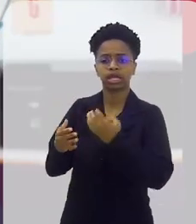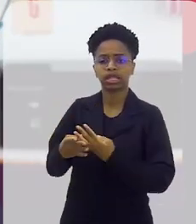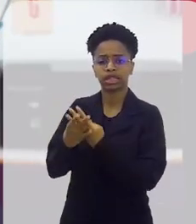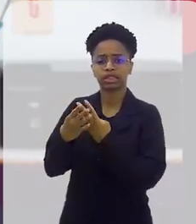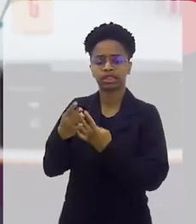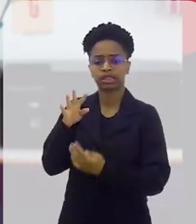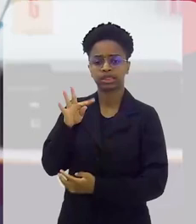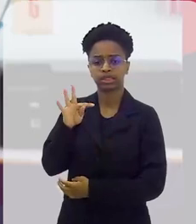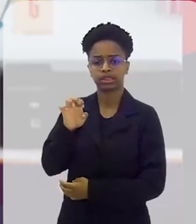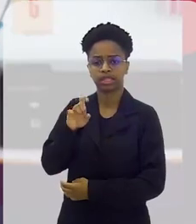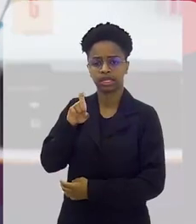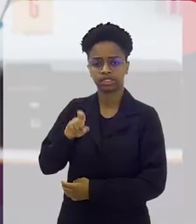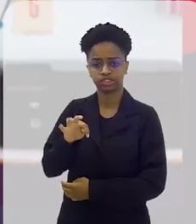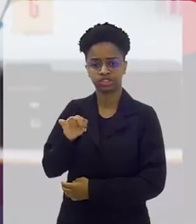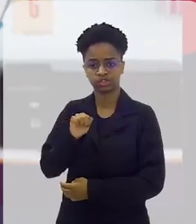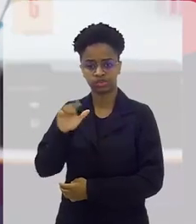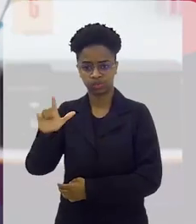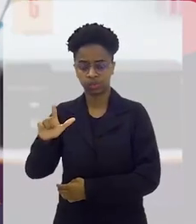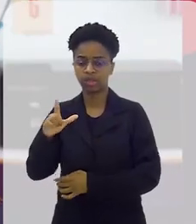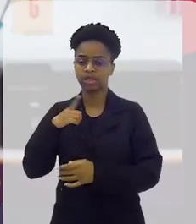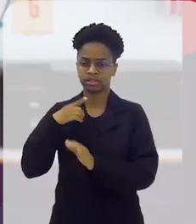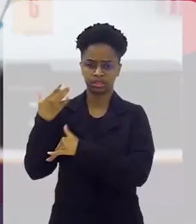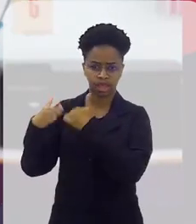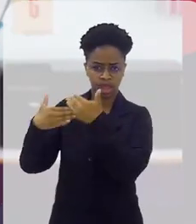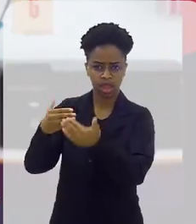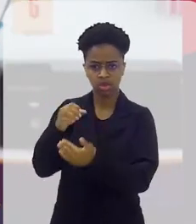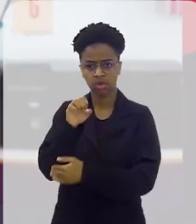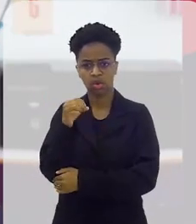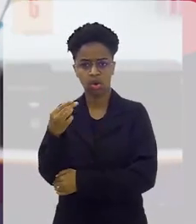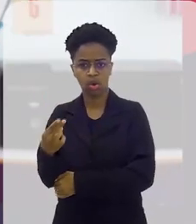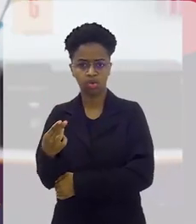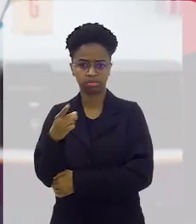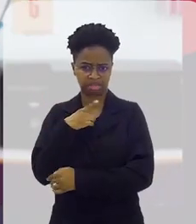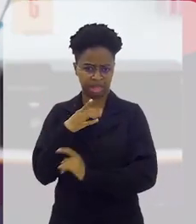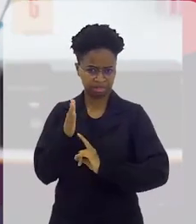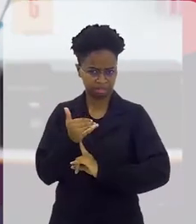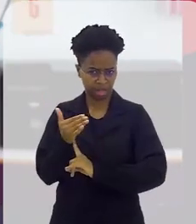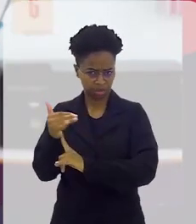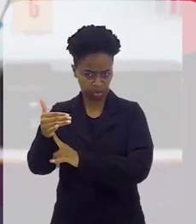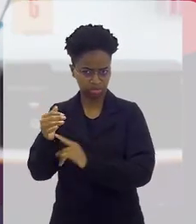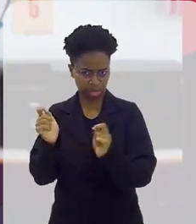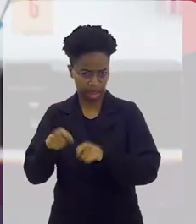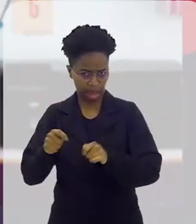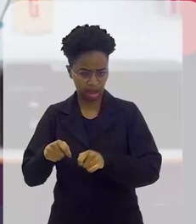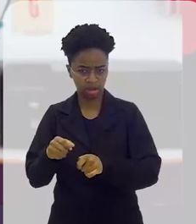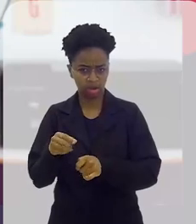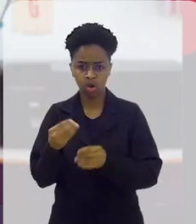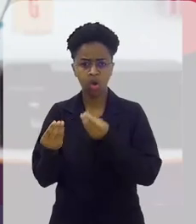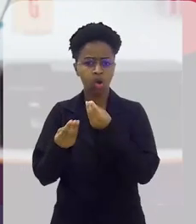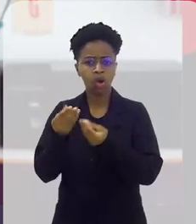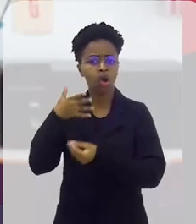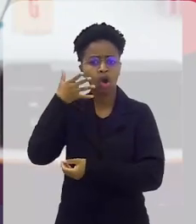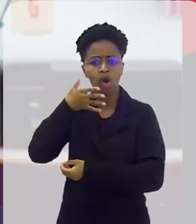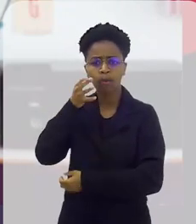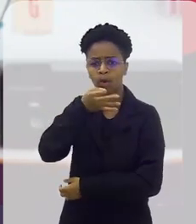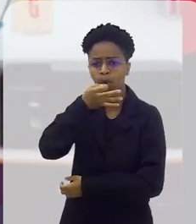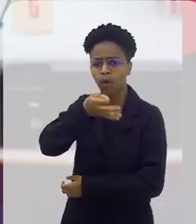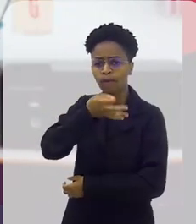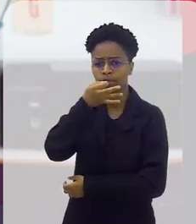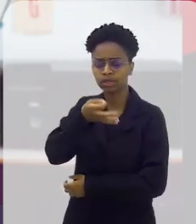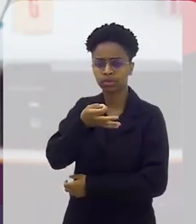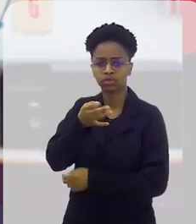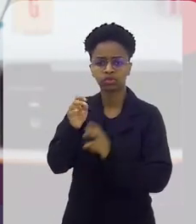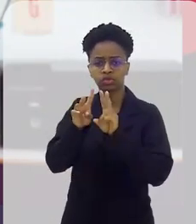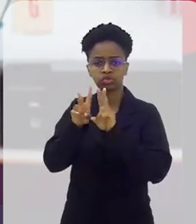no Brasil? Assim, a gente está avançado, a gente tem tecnologia. O que você pode falar sobre